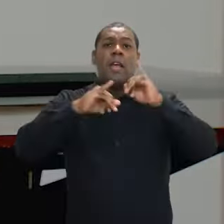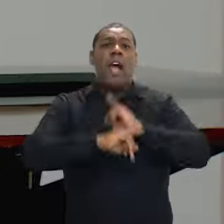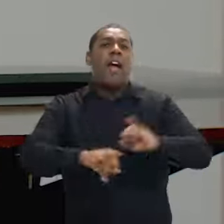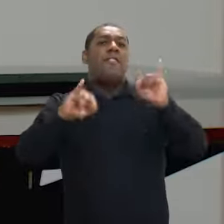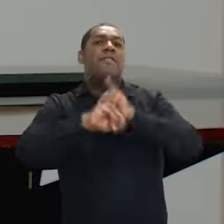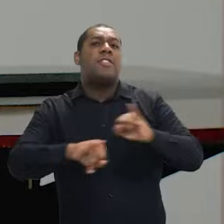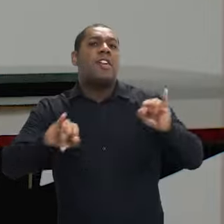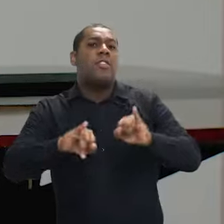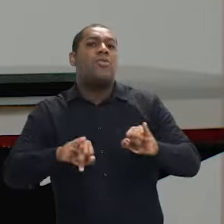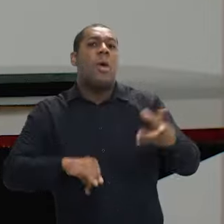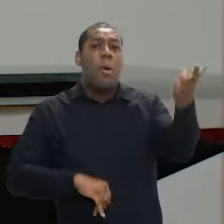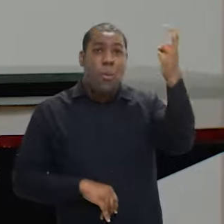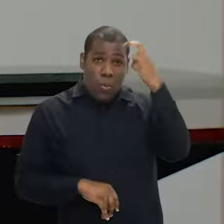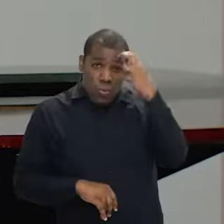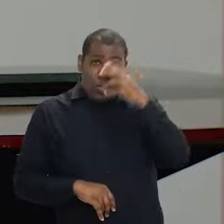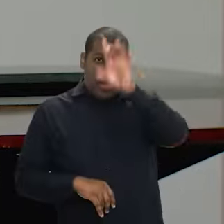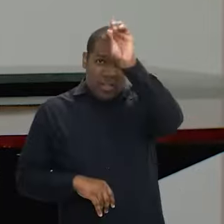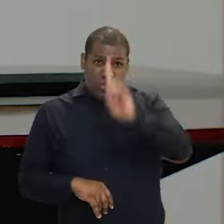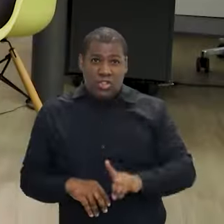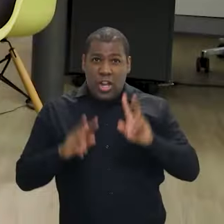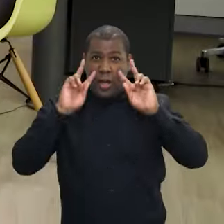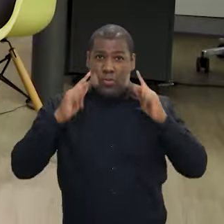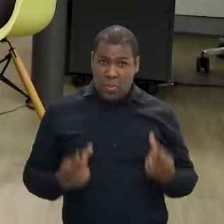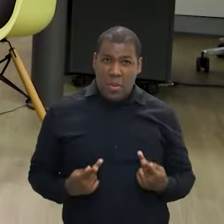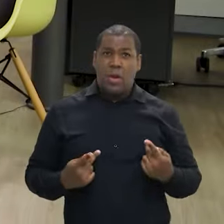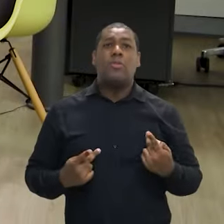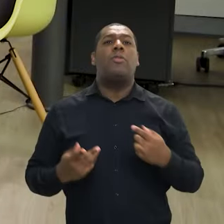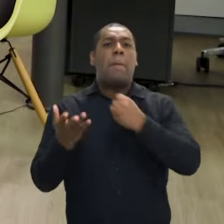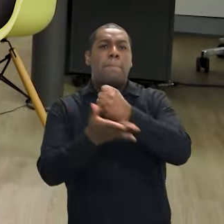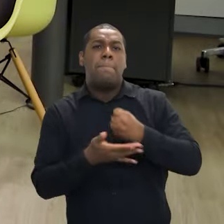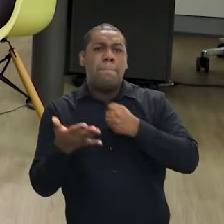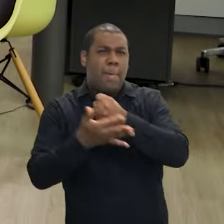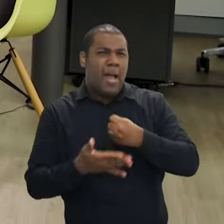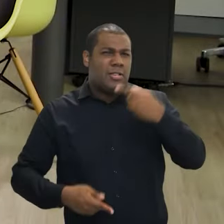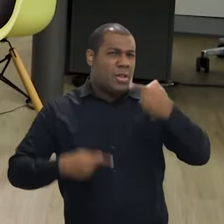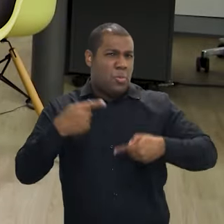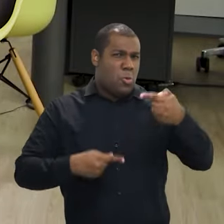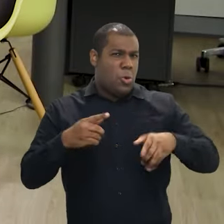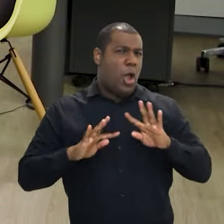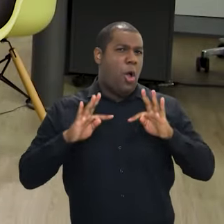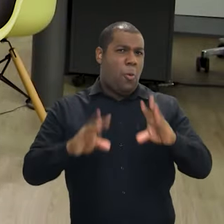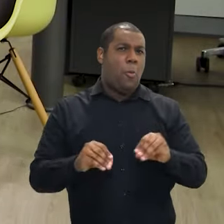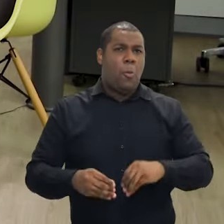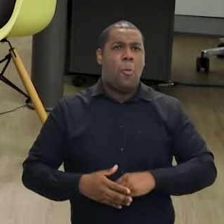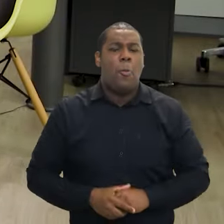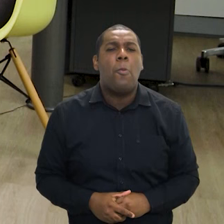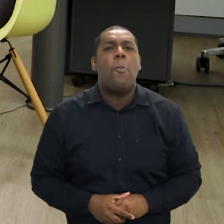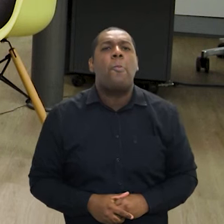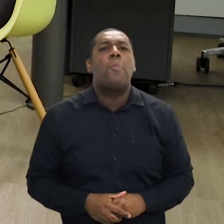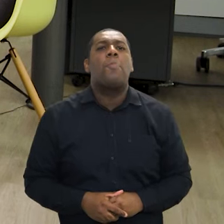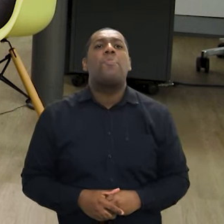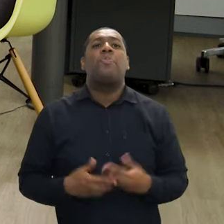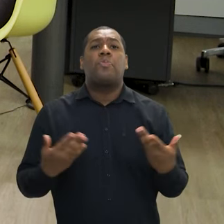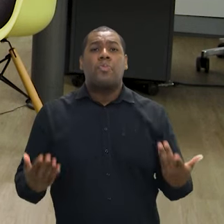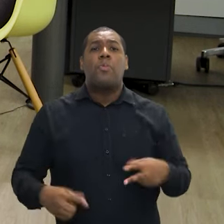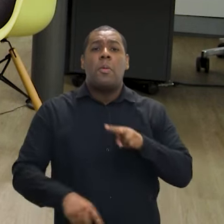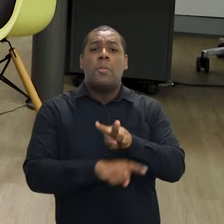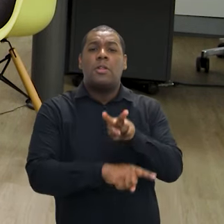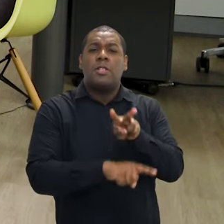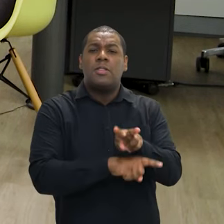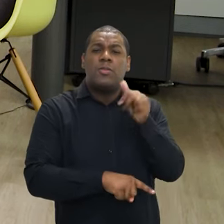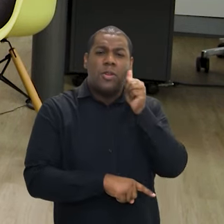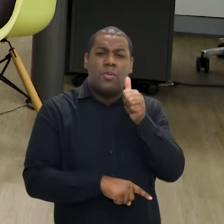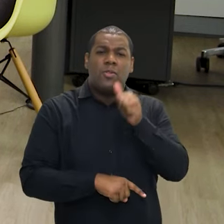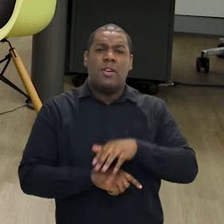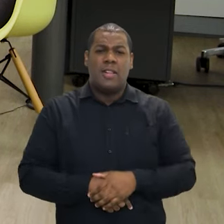essa cultura, né? De que direitos humanos é a base de todas as políticas. A gente podia citar uma ação bem relevante em defesa das